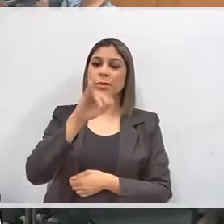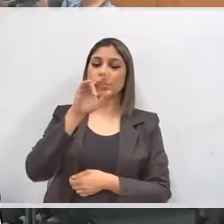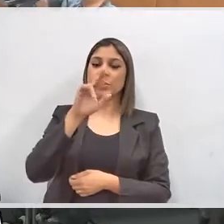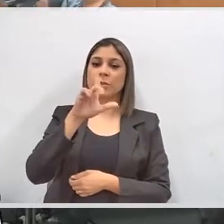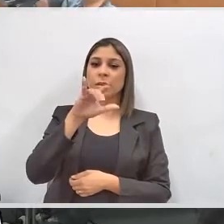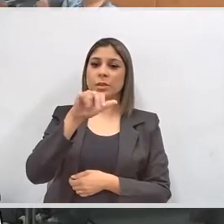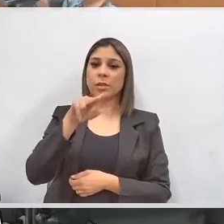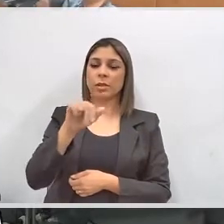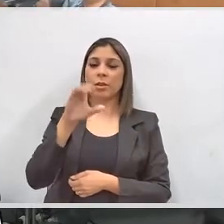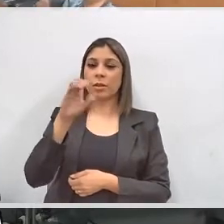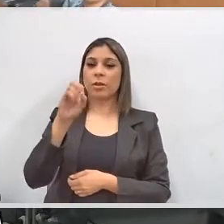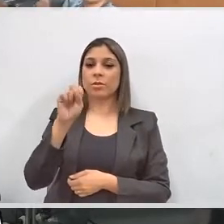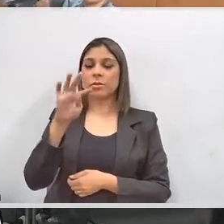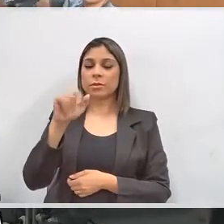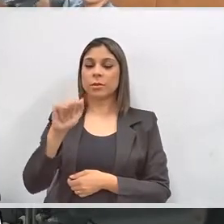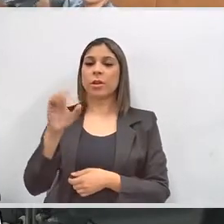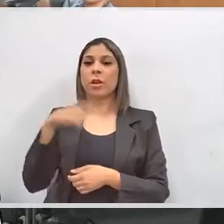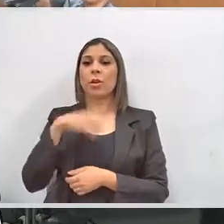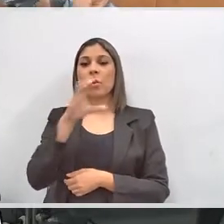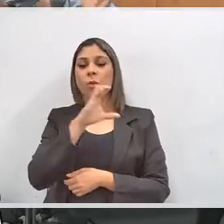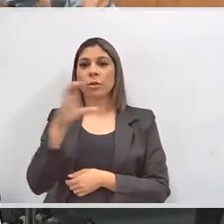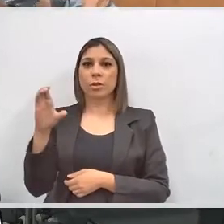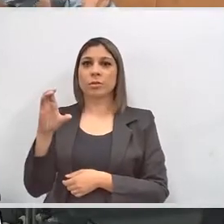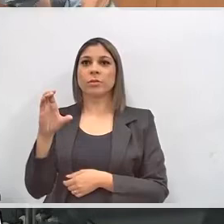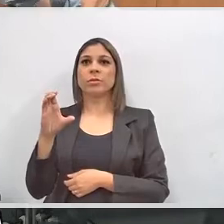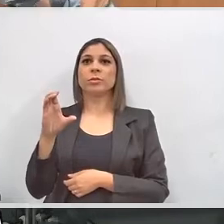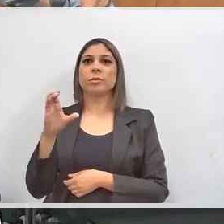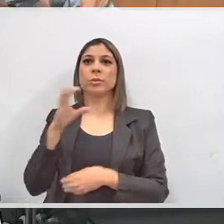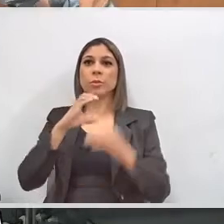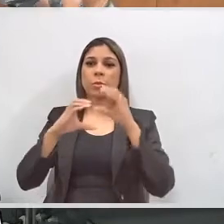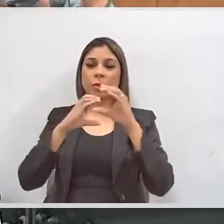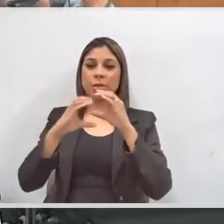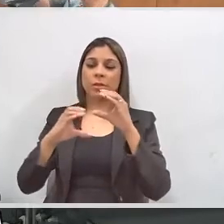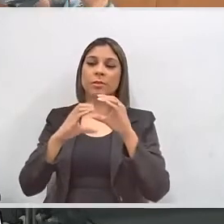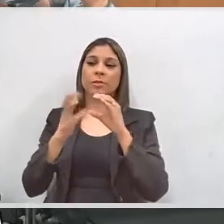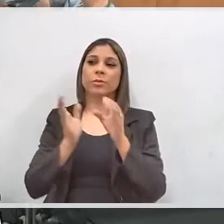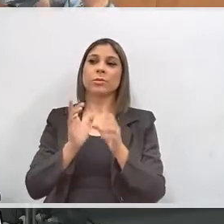Meu nome é Ana Costa, sou da Coordenadoria de Comunicação Social.